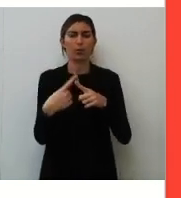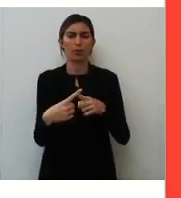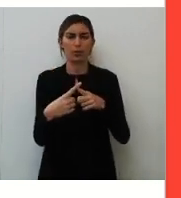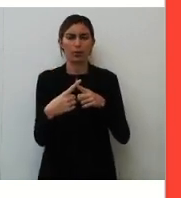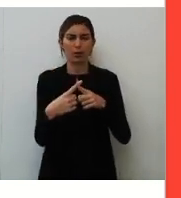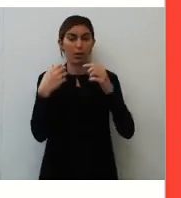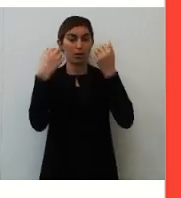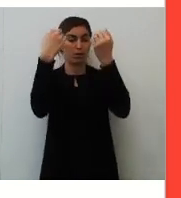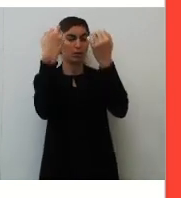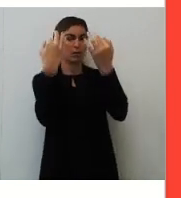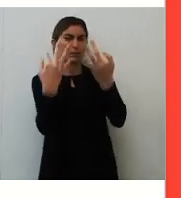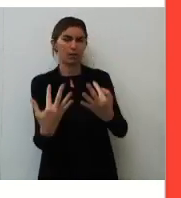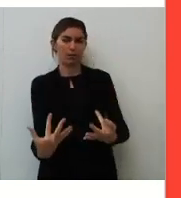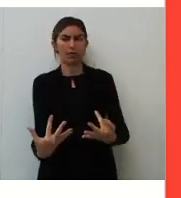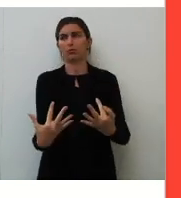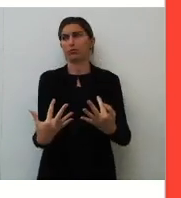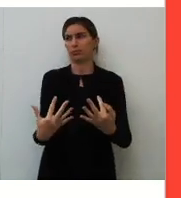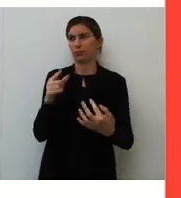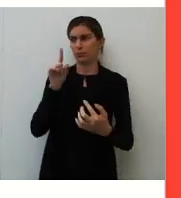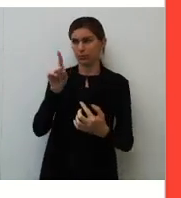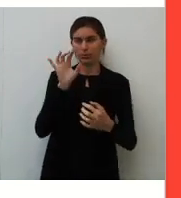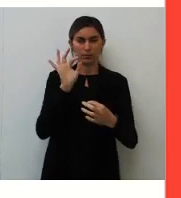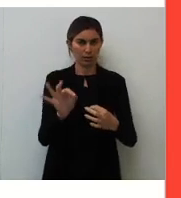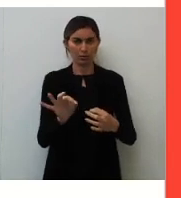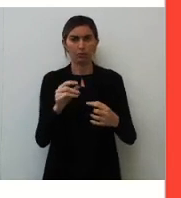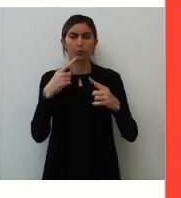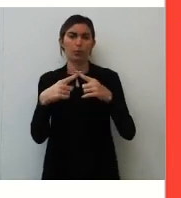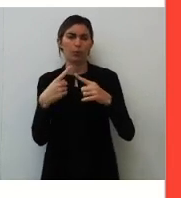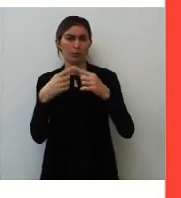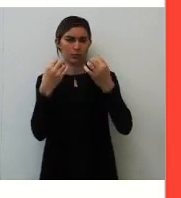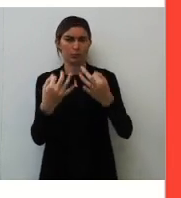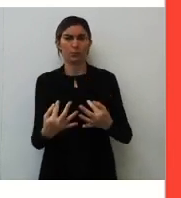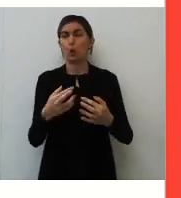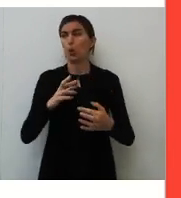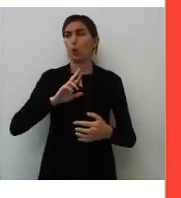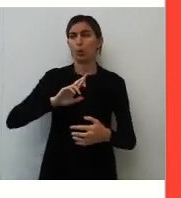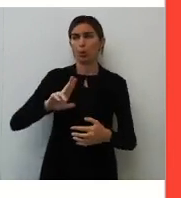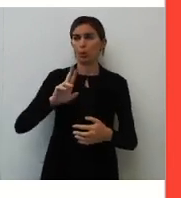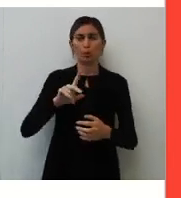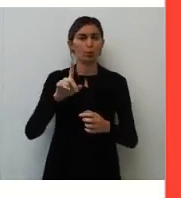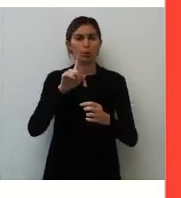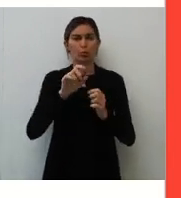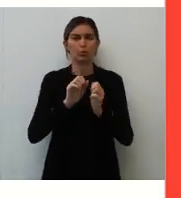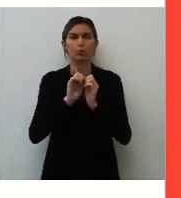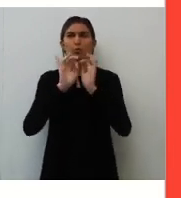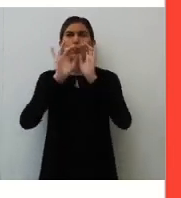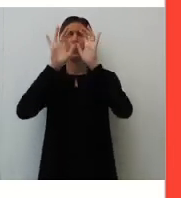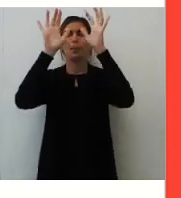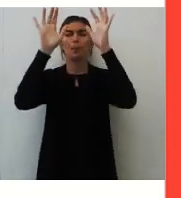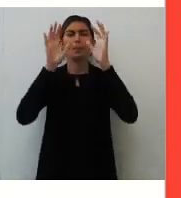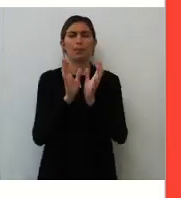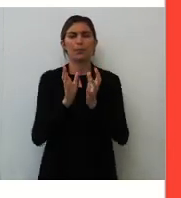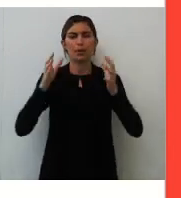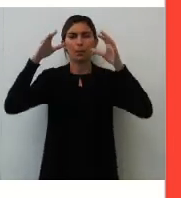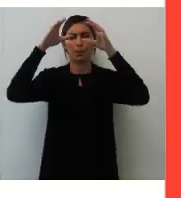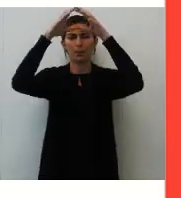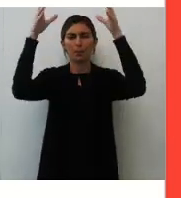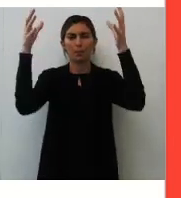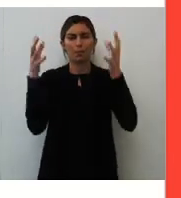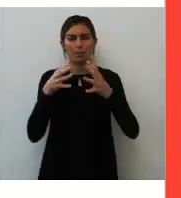explicativo. Beleza? Olha lá. Não solte balões. Que, porquê,